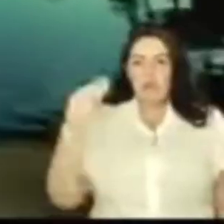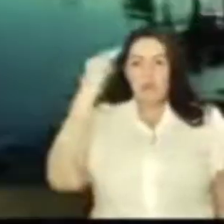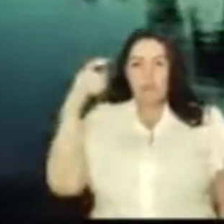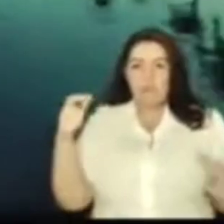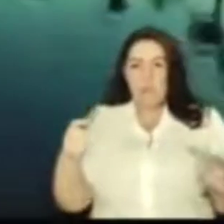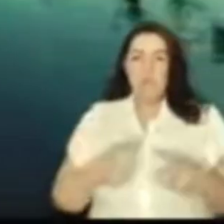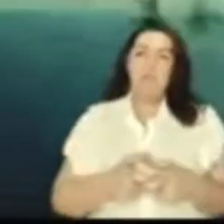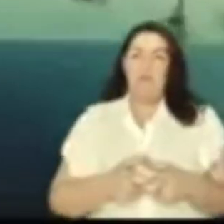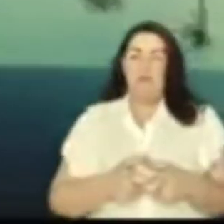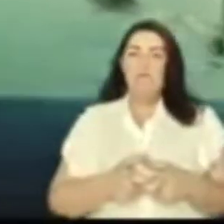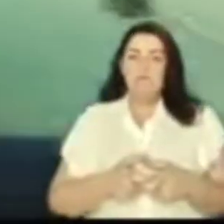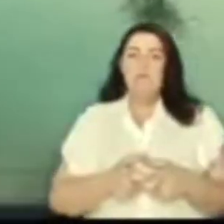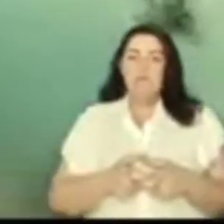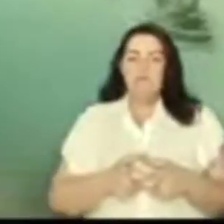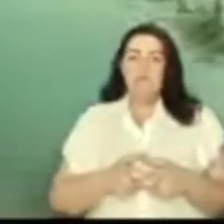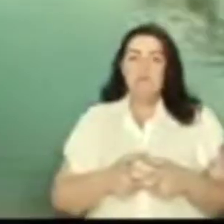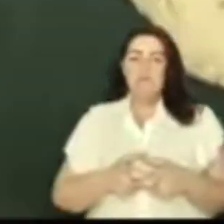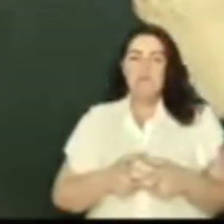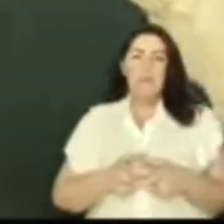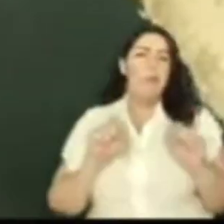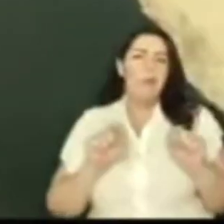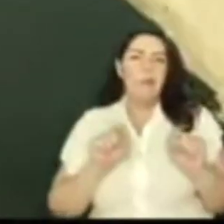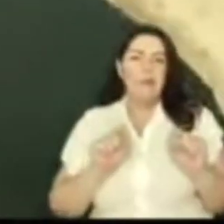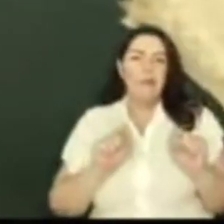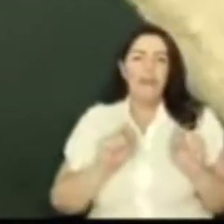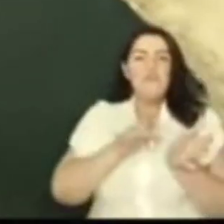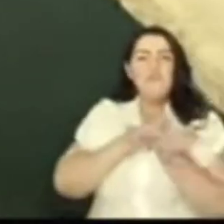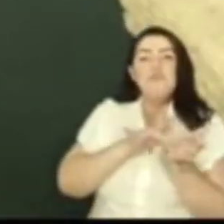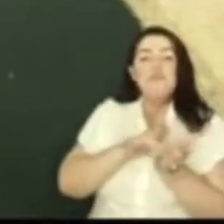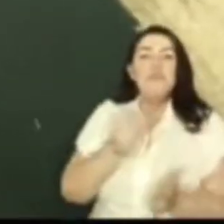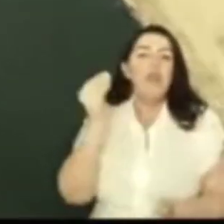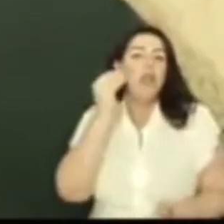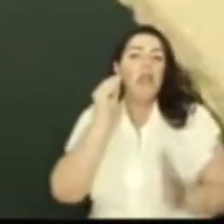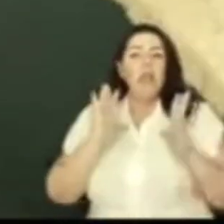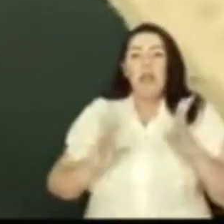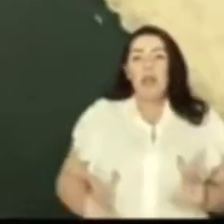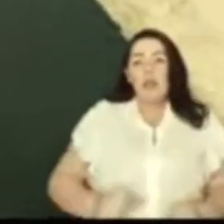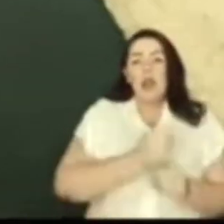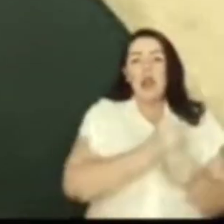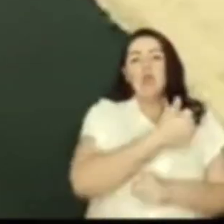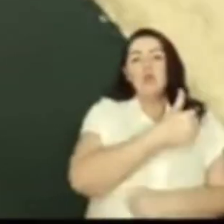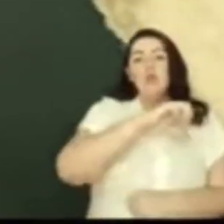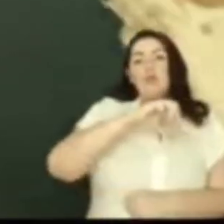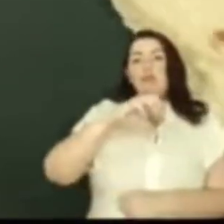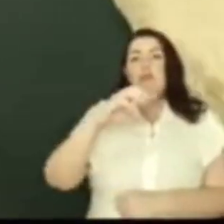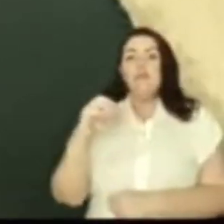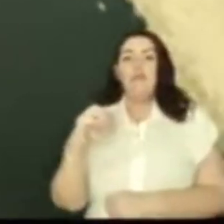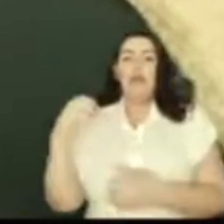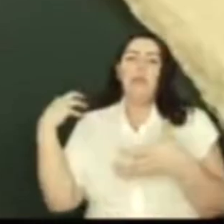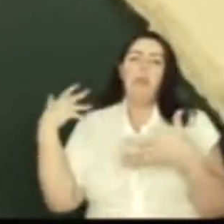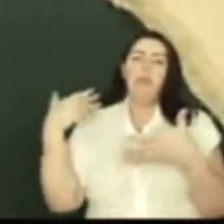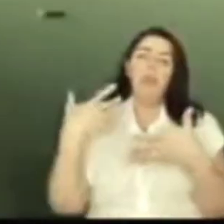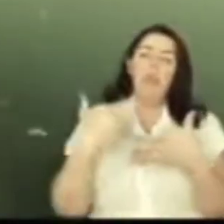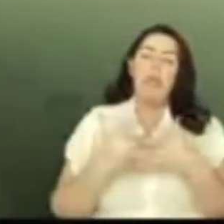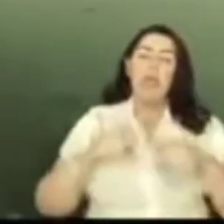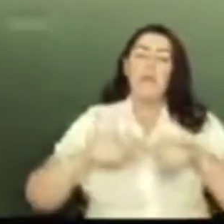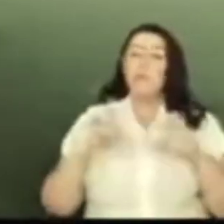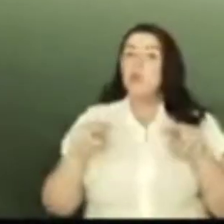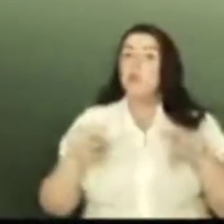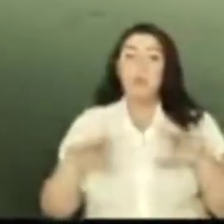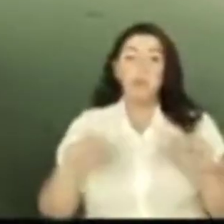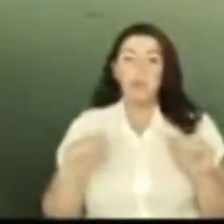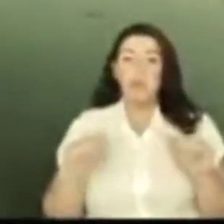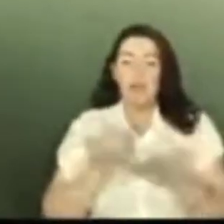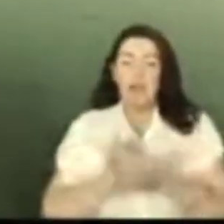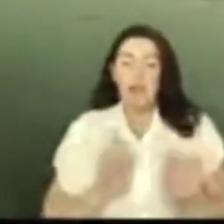governada por gente de mentalidade pequena. A grande verdade é que estão tentando me limpar desde 1990, mas estão só fingindo, porque em